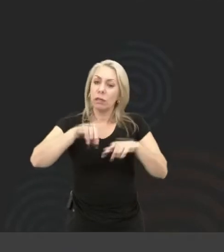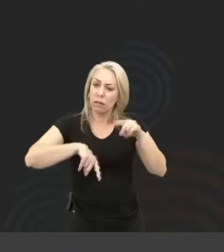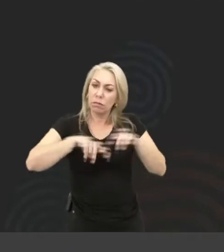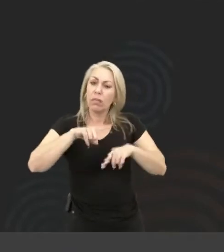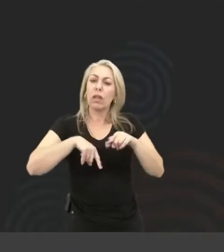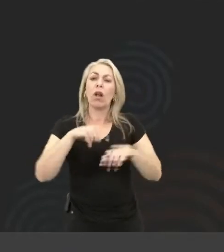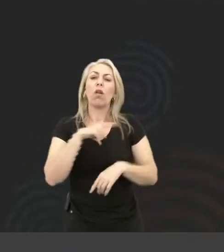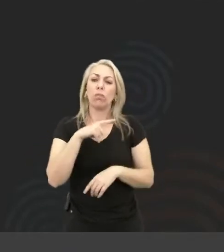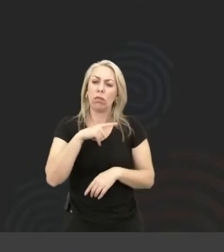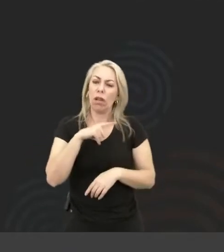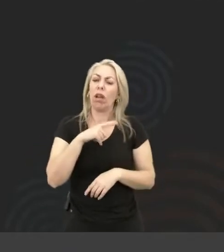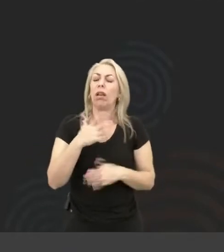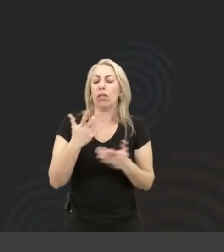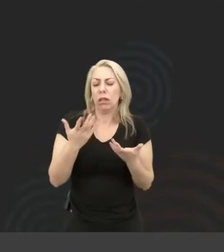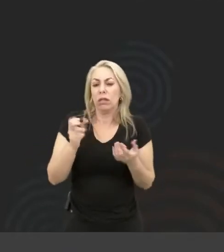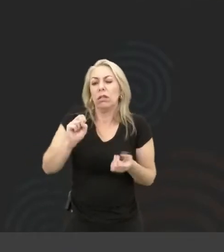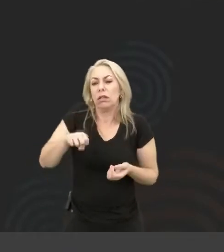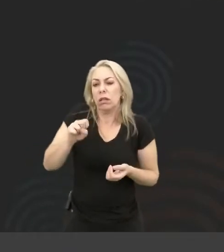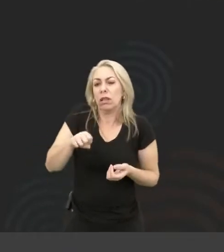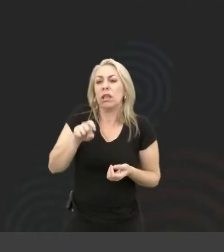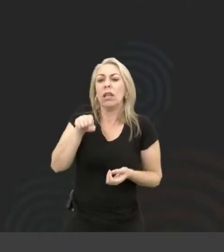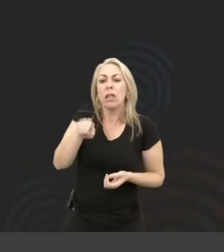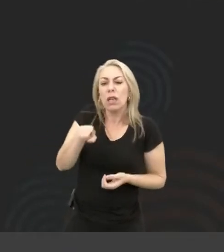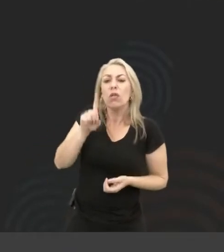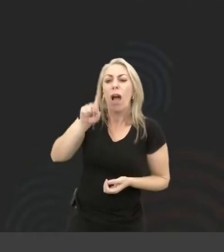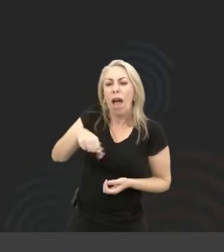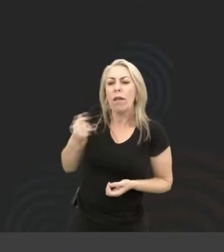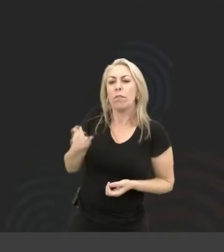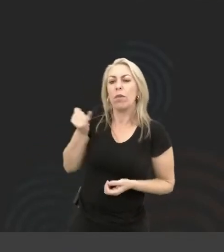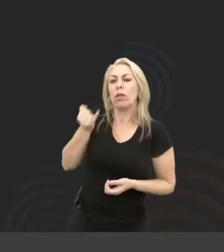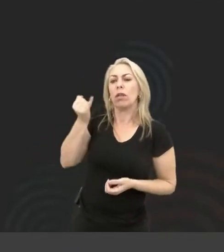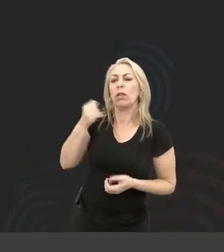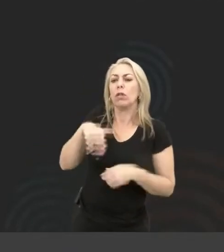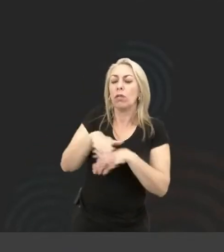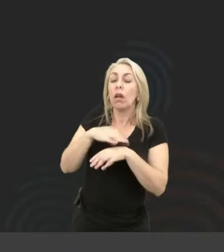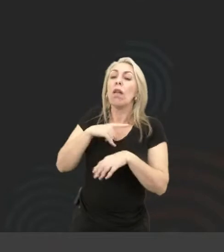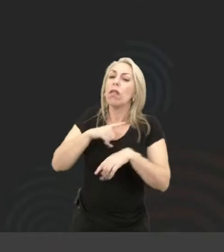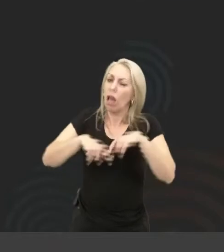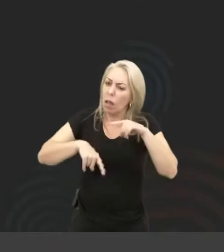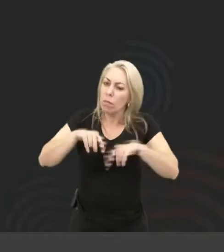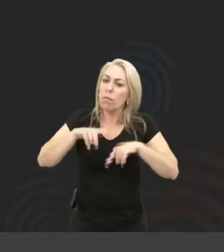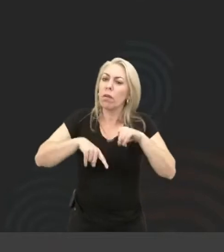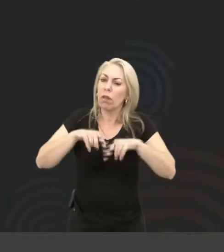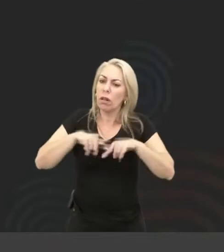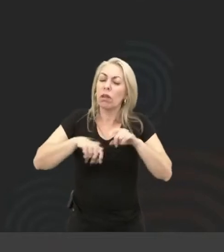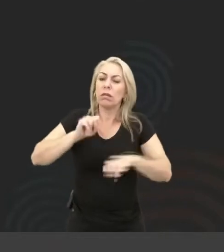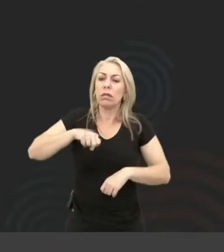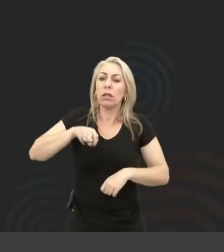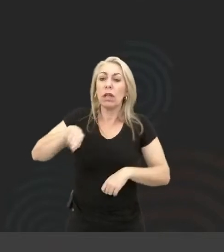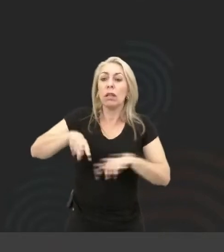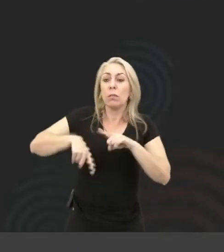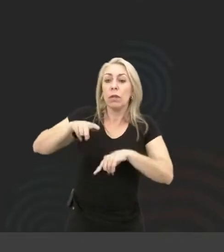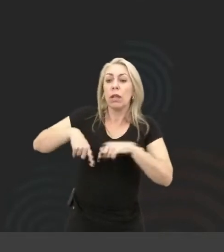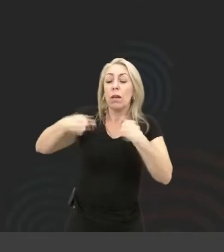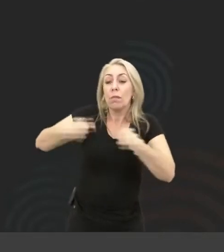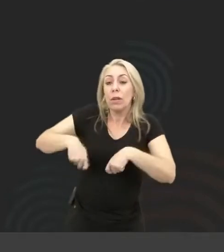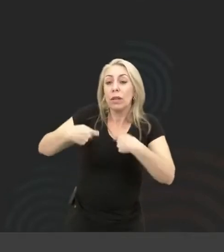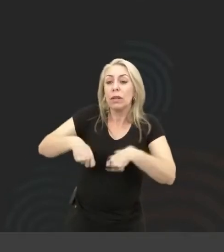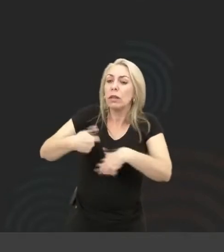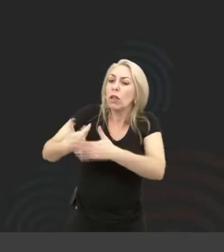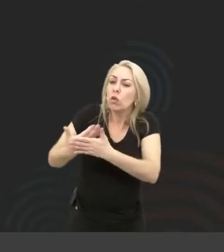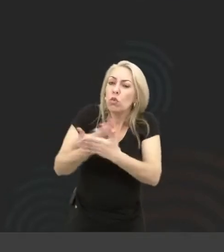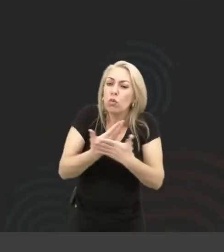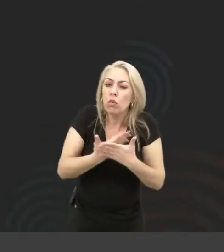é uma questão muito importante. Nós temos material e esses materiais precisam ser